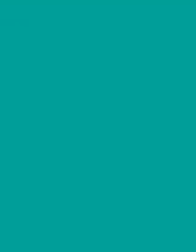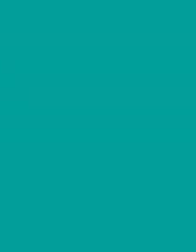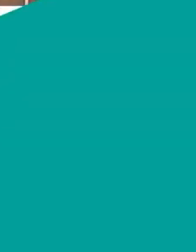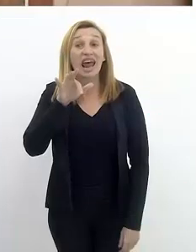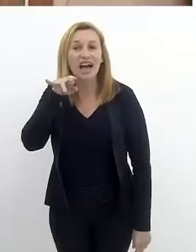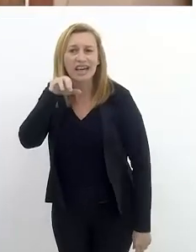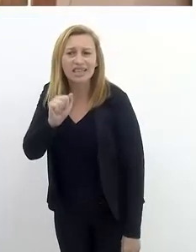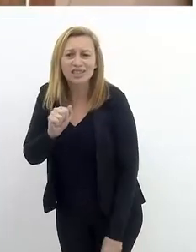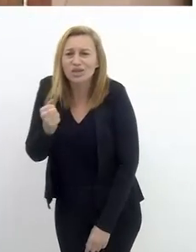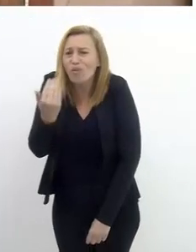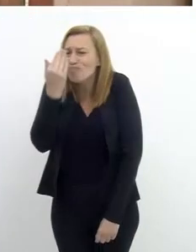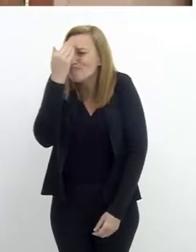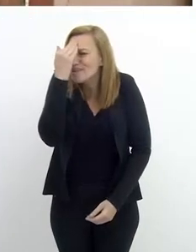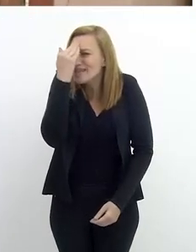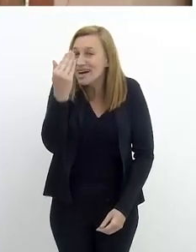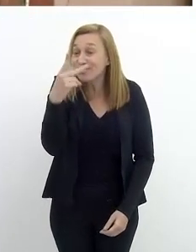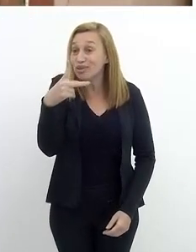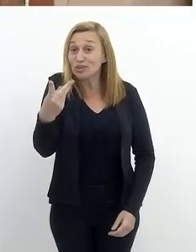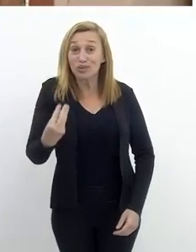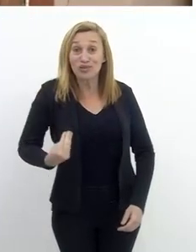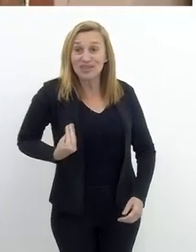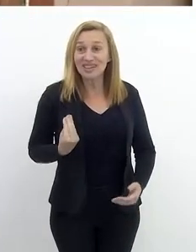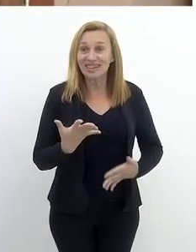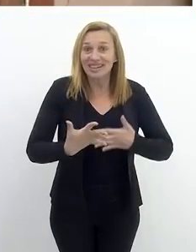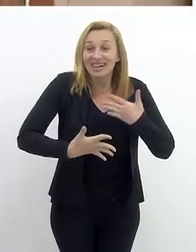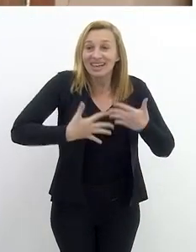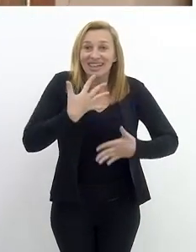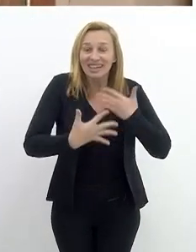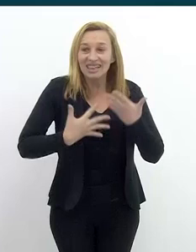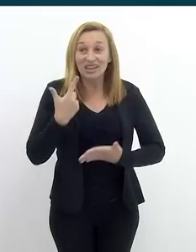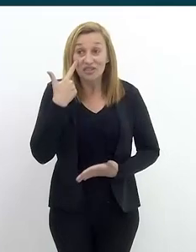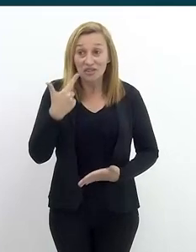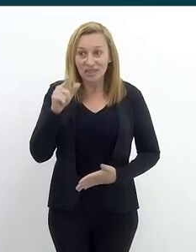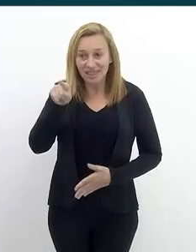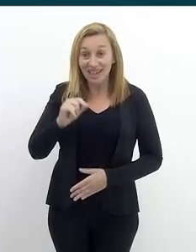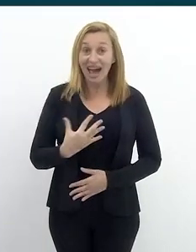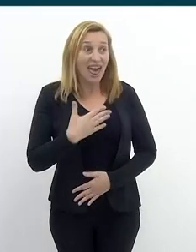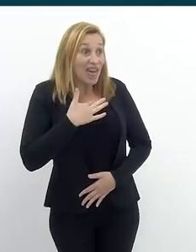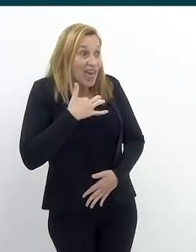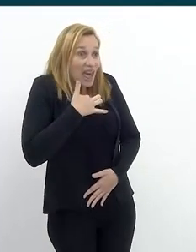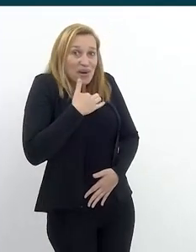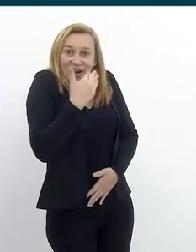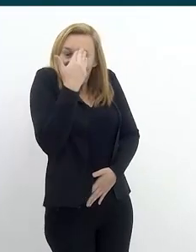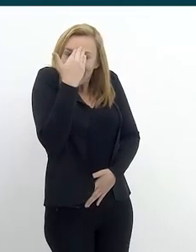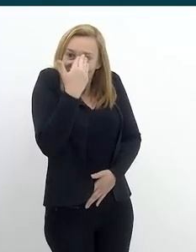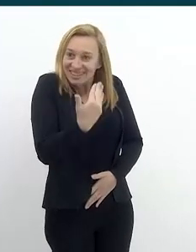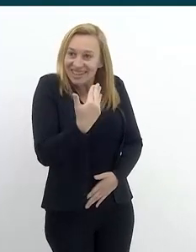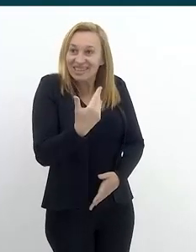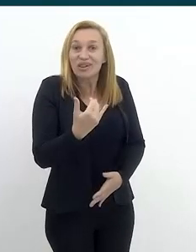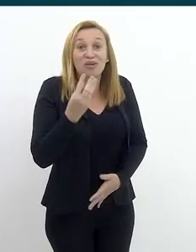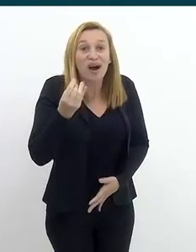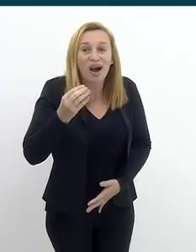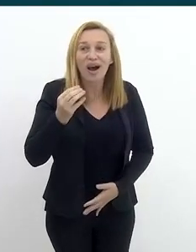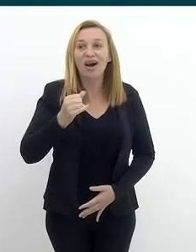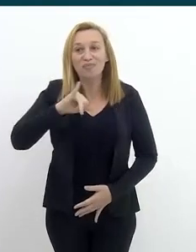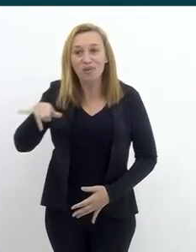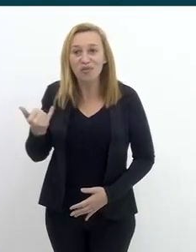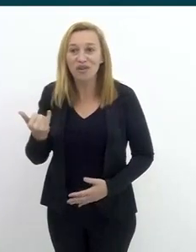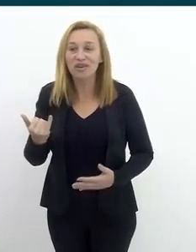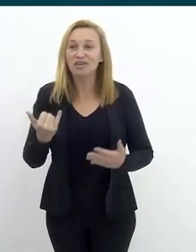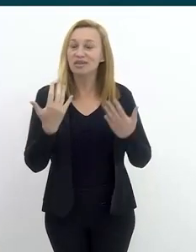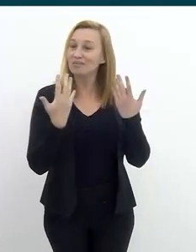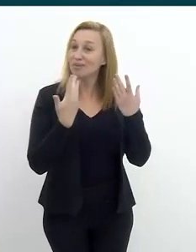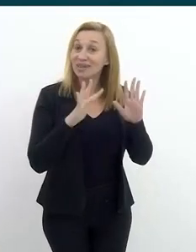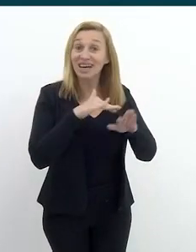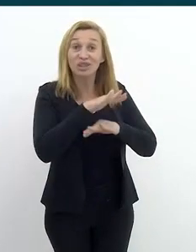Larissa, muitíssimo obrigado pela presença, é prazer enorme te receber aqui. Eu que agradeço e aproveito para cumprimentar todos que